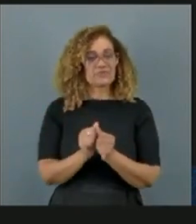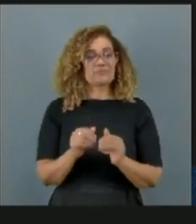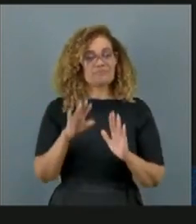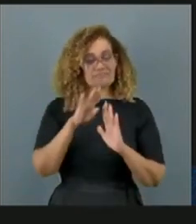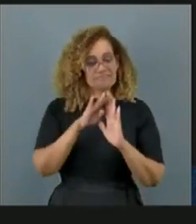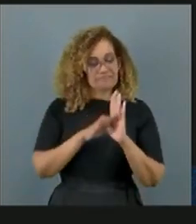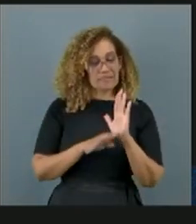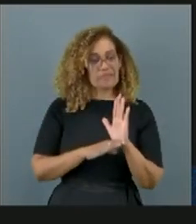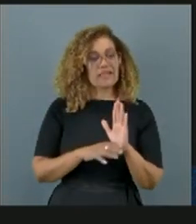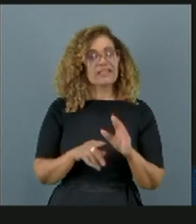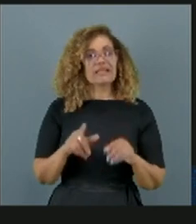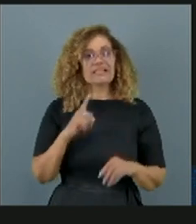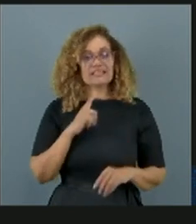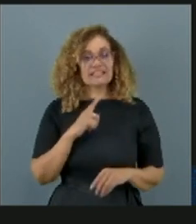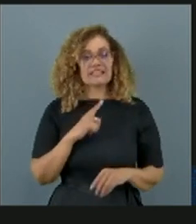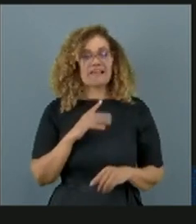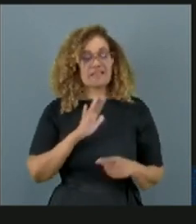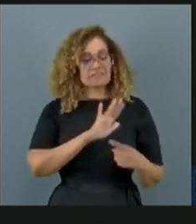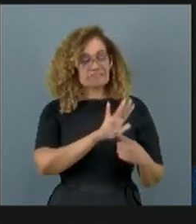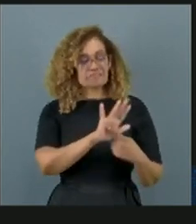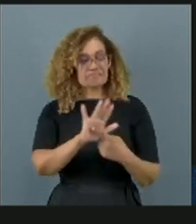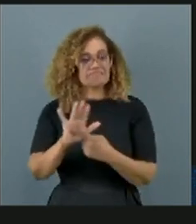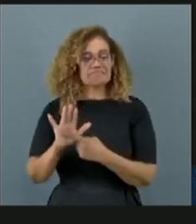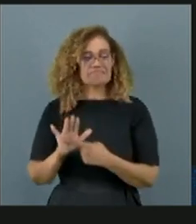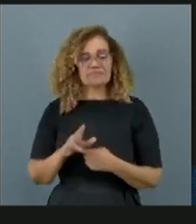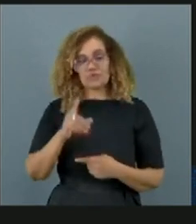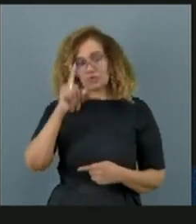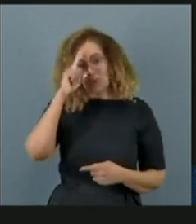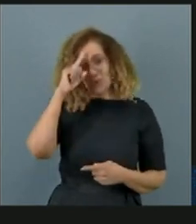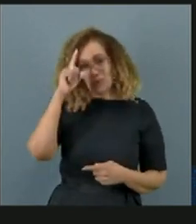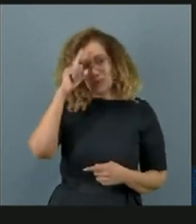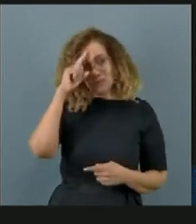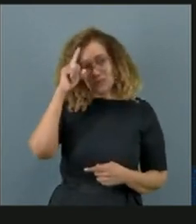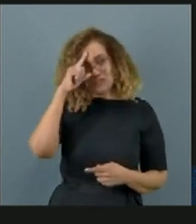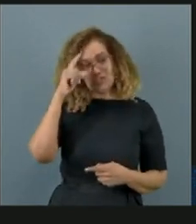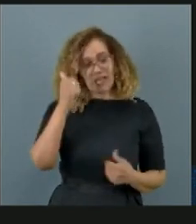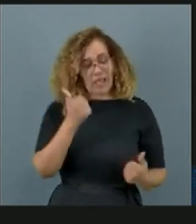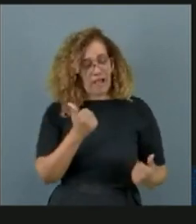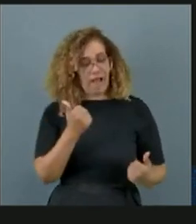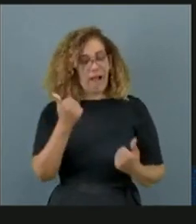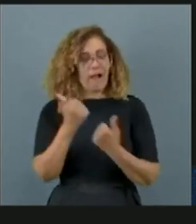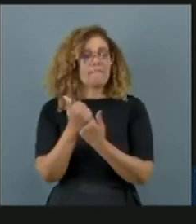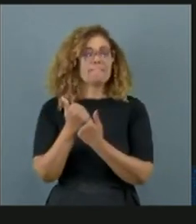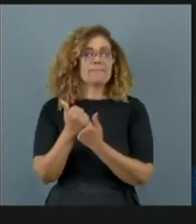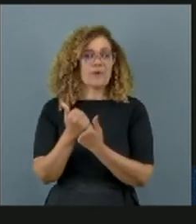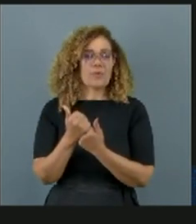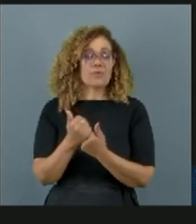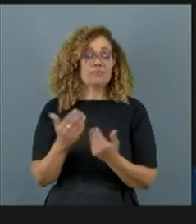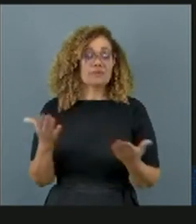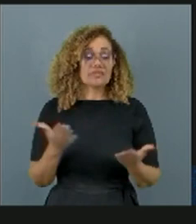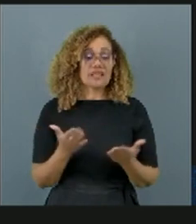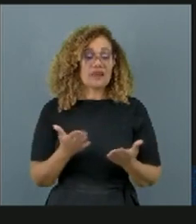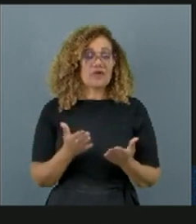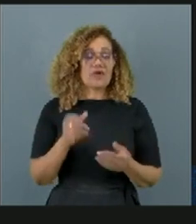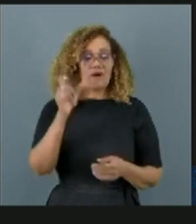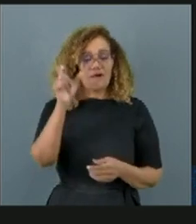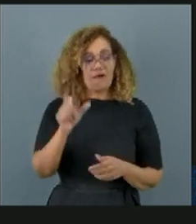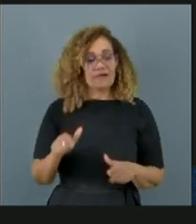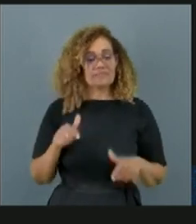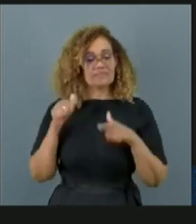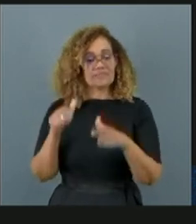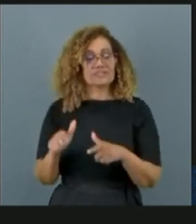e que tem trazido a cada dia mais apoio ainda e agora na sua função enquanto